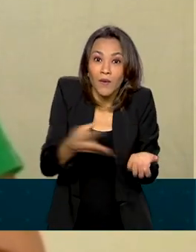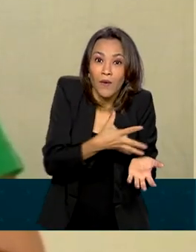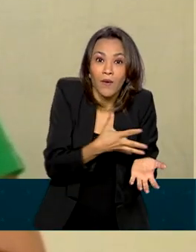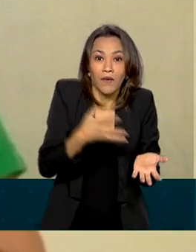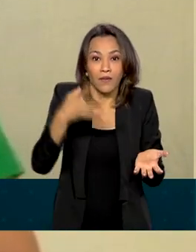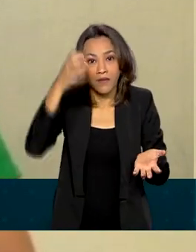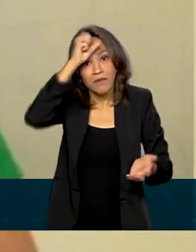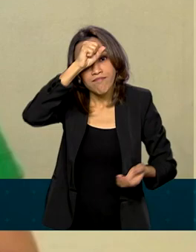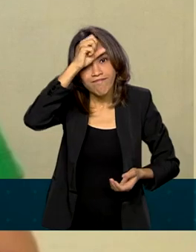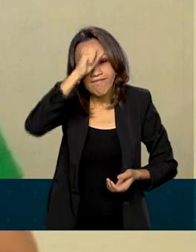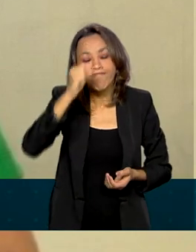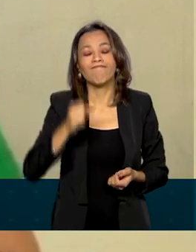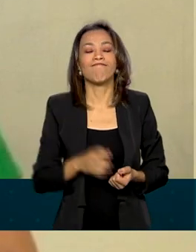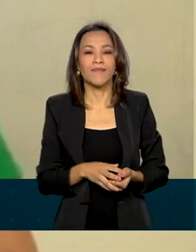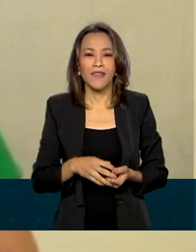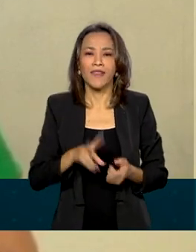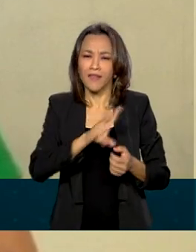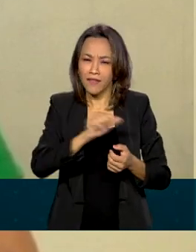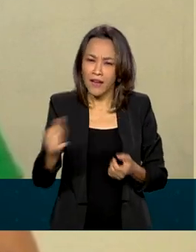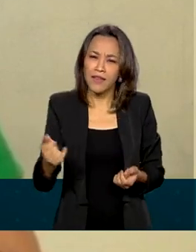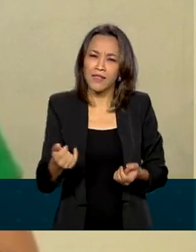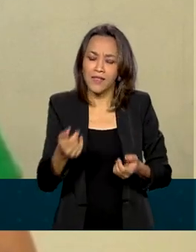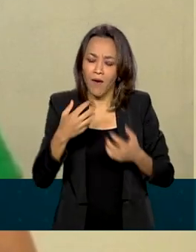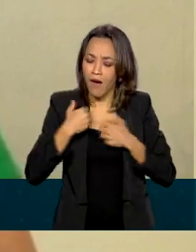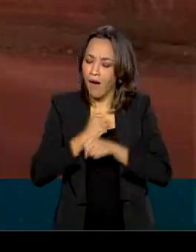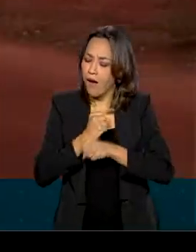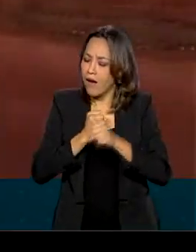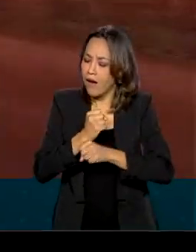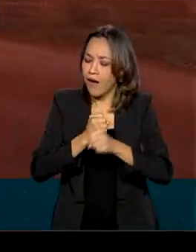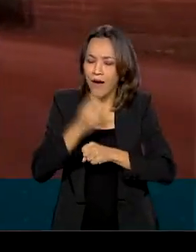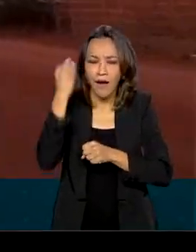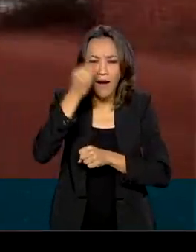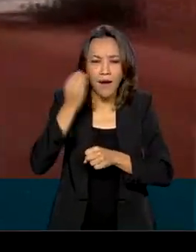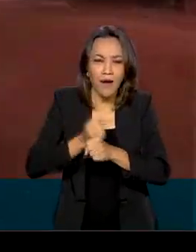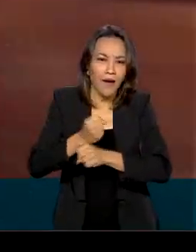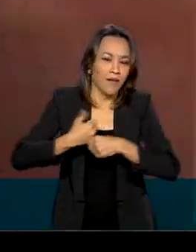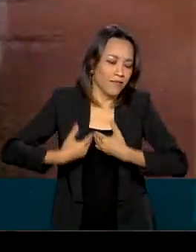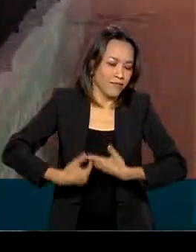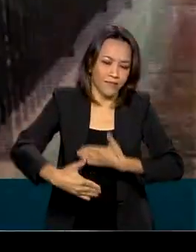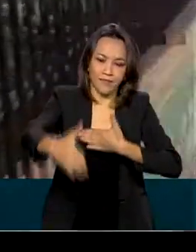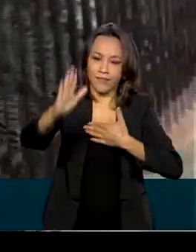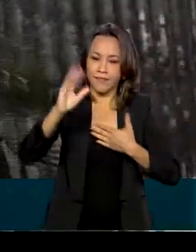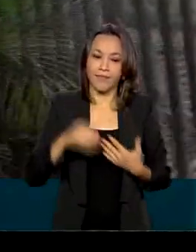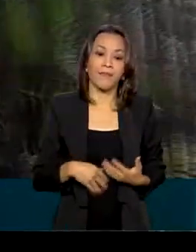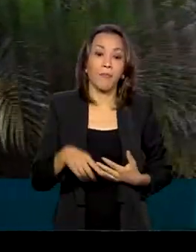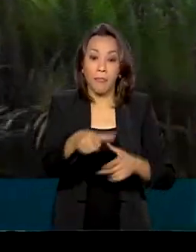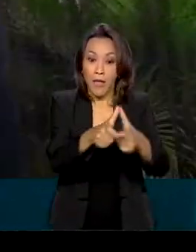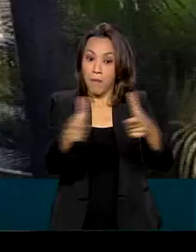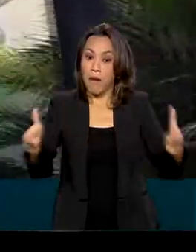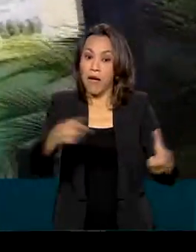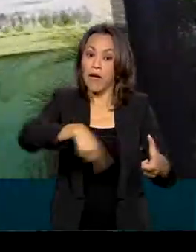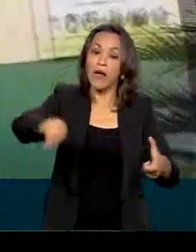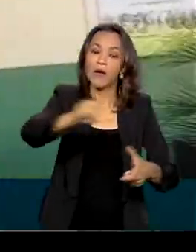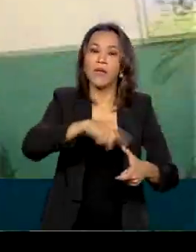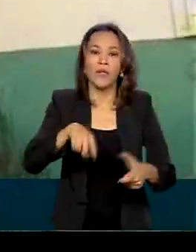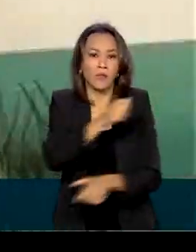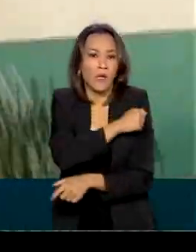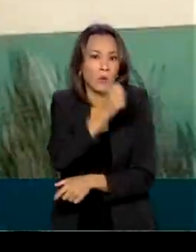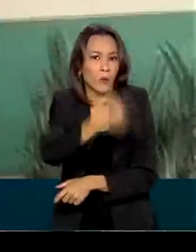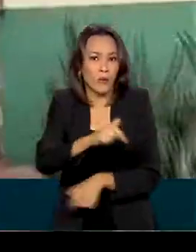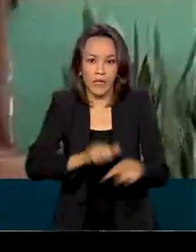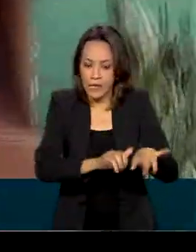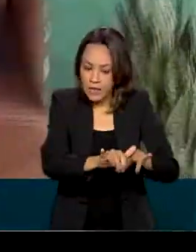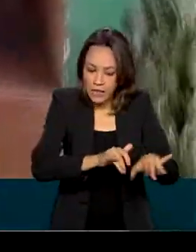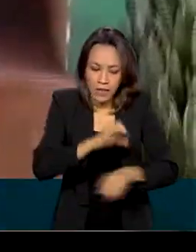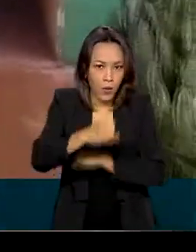aprendendo, que vai servir por muitos e muitos tempos. Como muitos alunos não têm internet nem computador em casa,